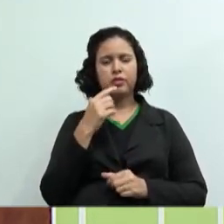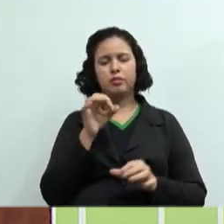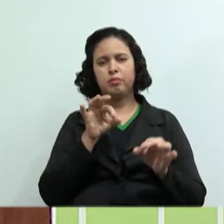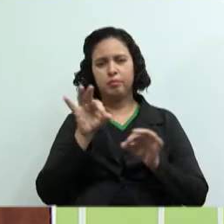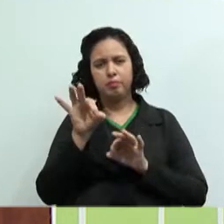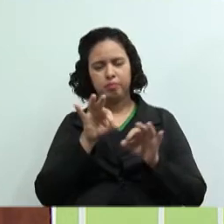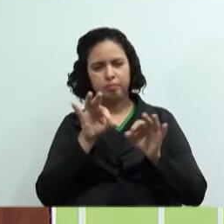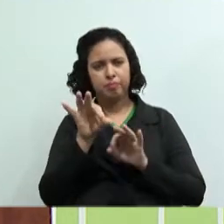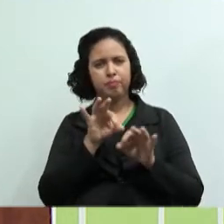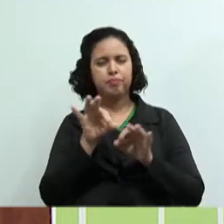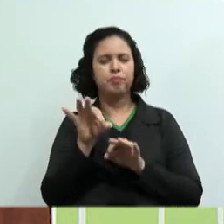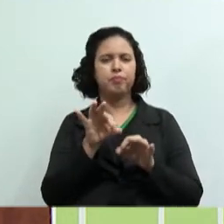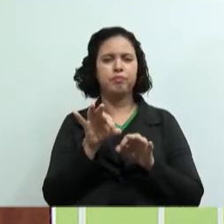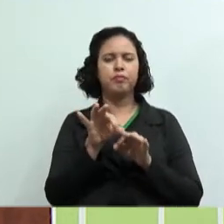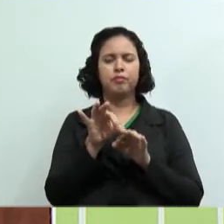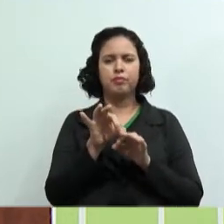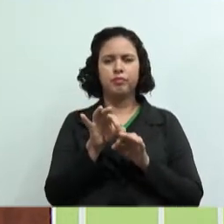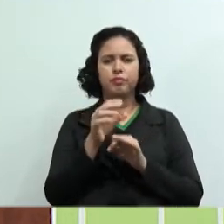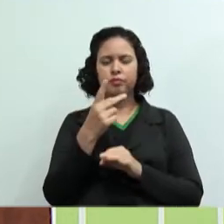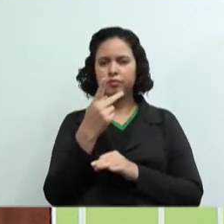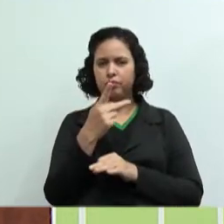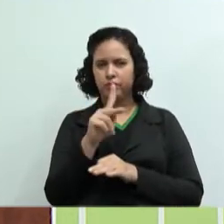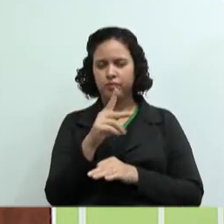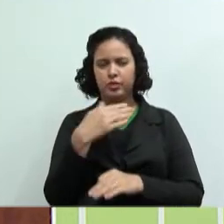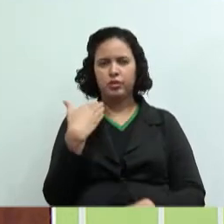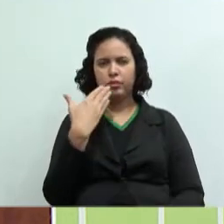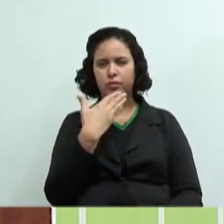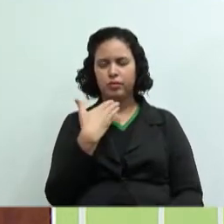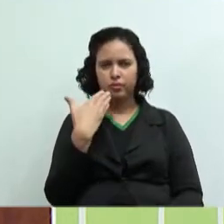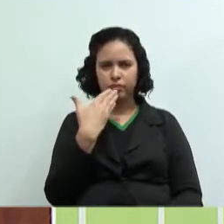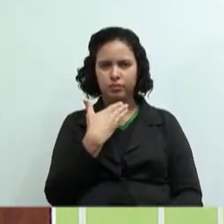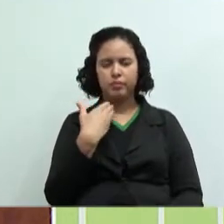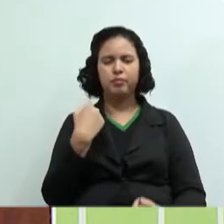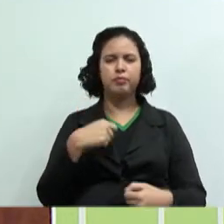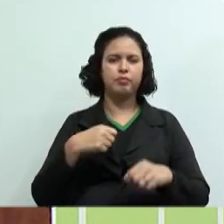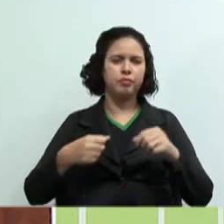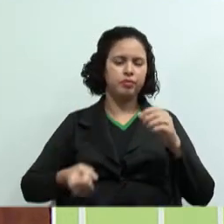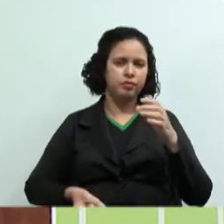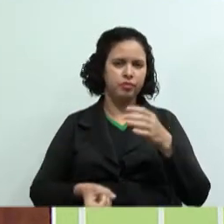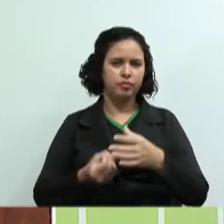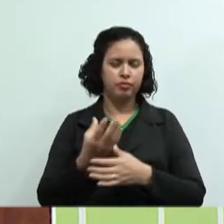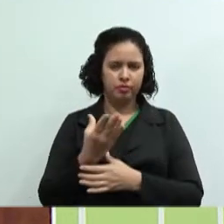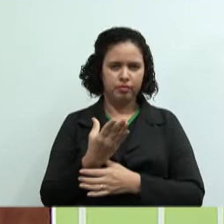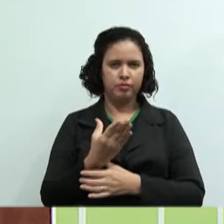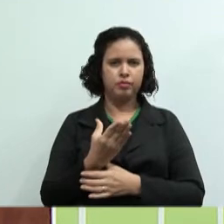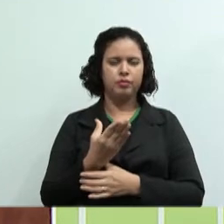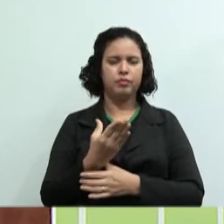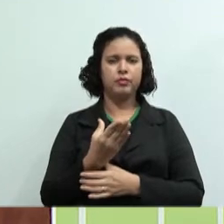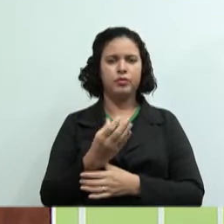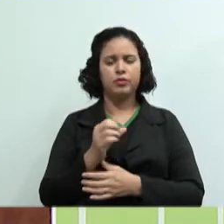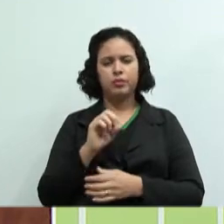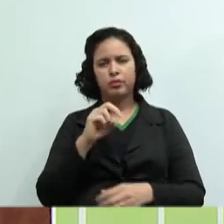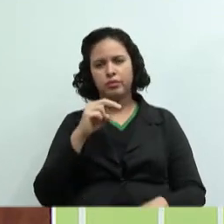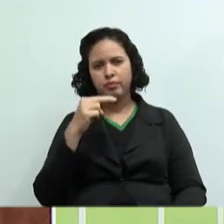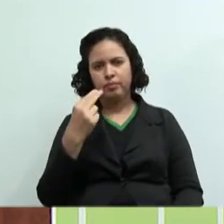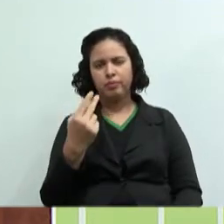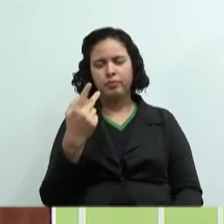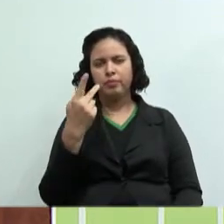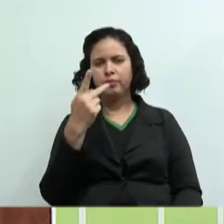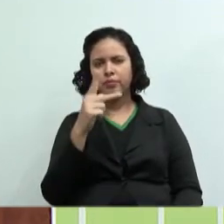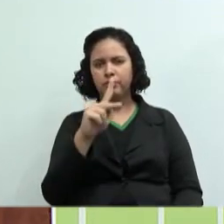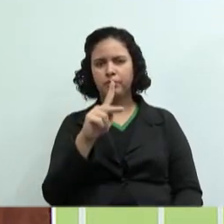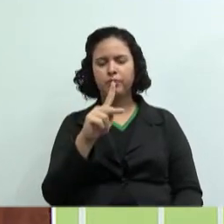receitas de vocês, com a receita desse doce, lembrando que vocês têm que criar essa receita ou é alguma receita